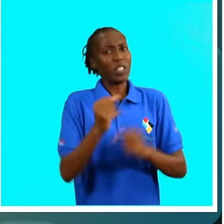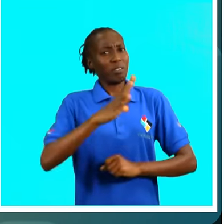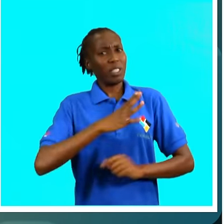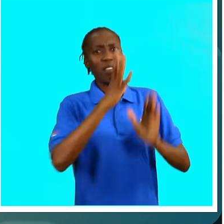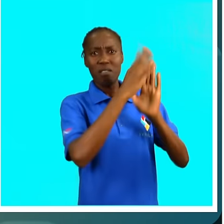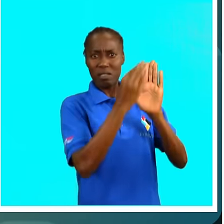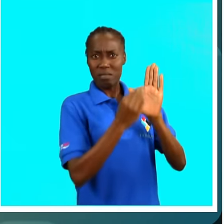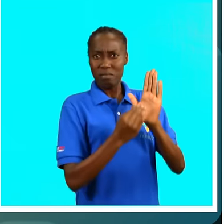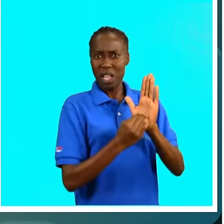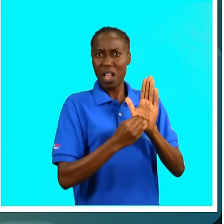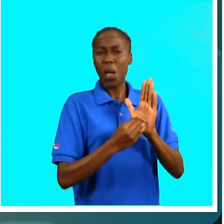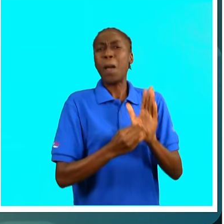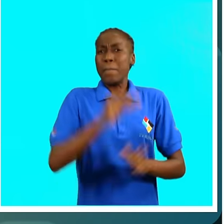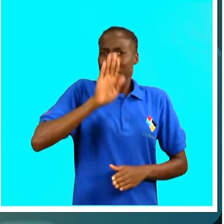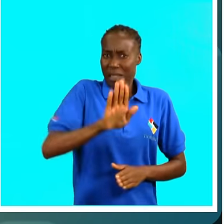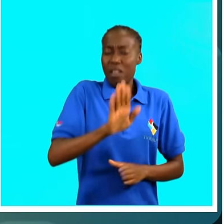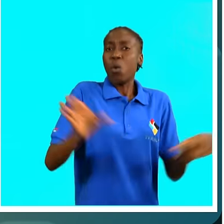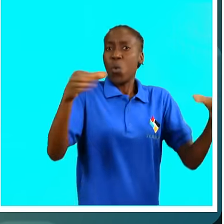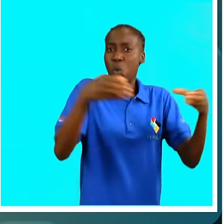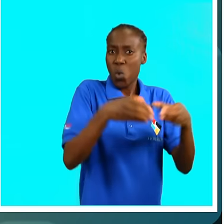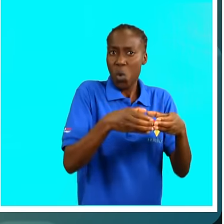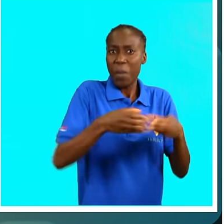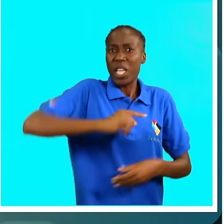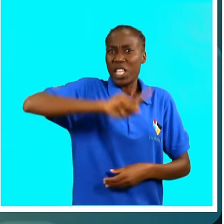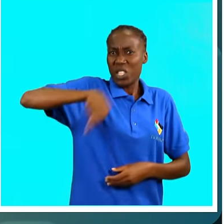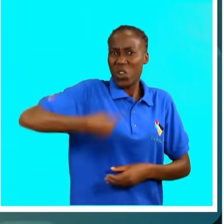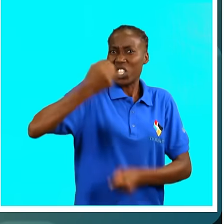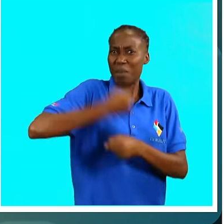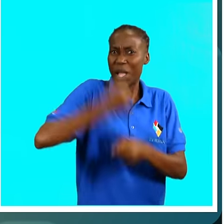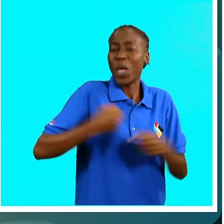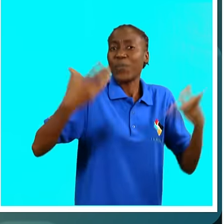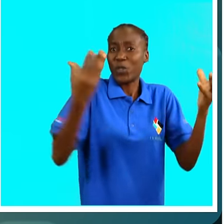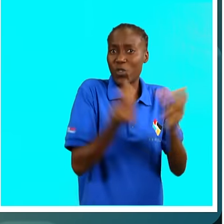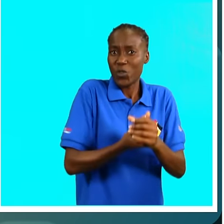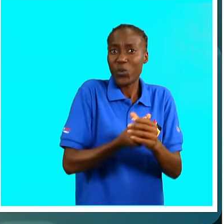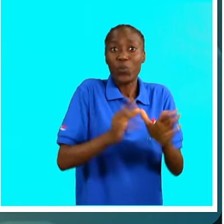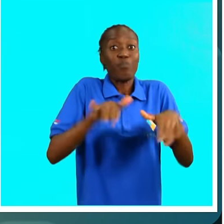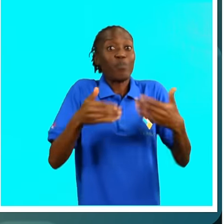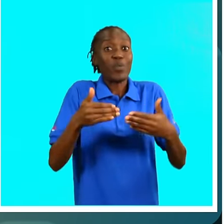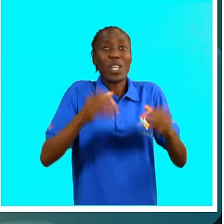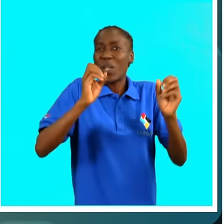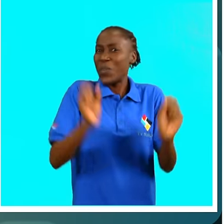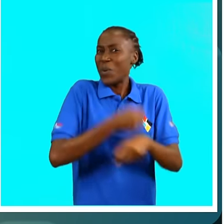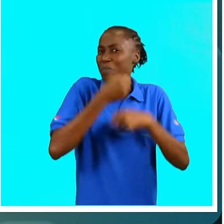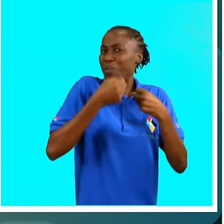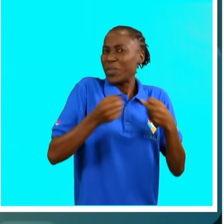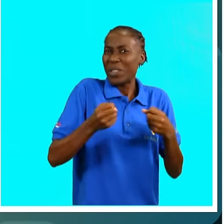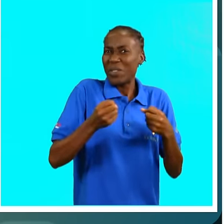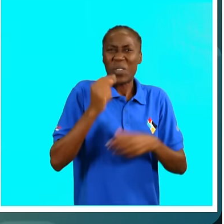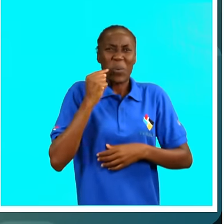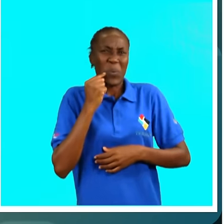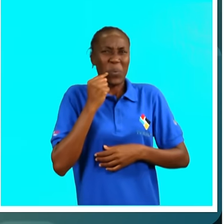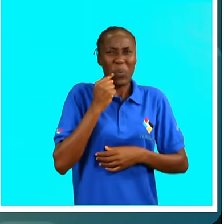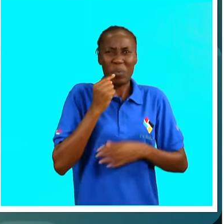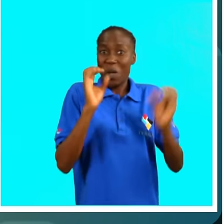valias para os próprios clubes e que se nós trabalharmos em conjunto, não tenho dúvidas nenhumas que todos